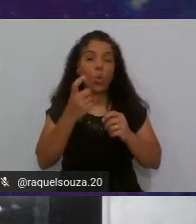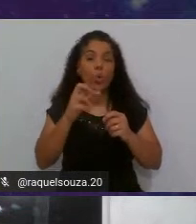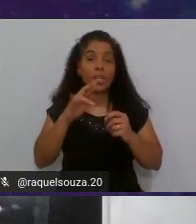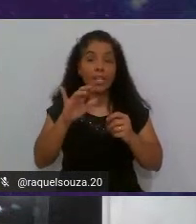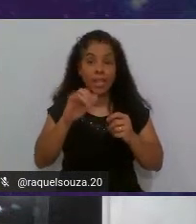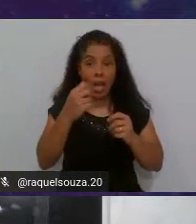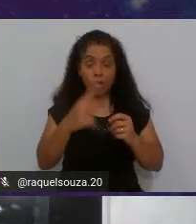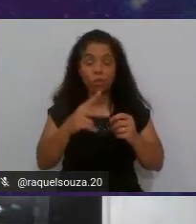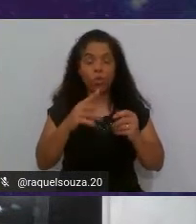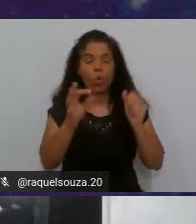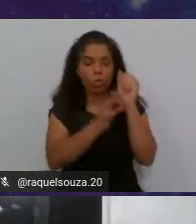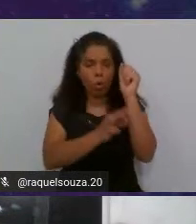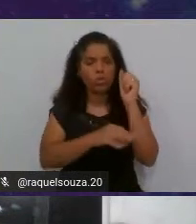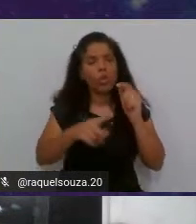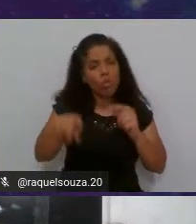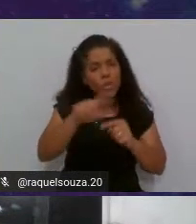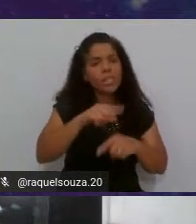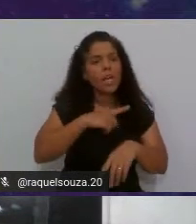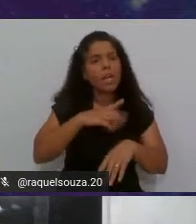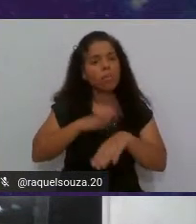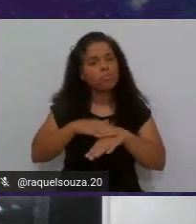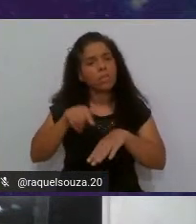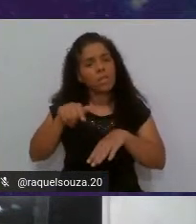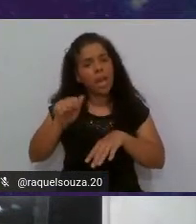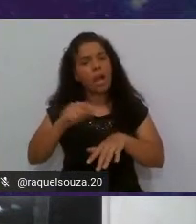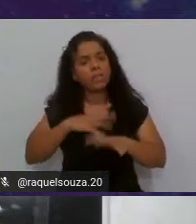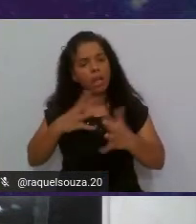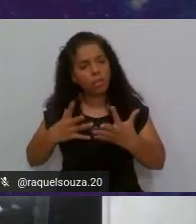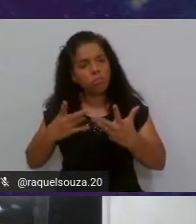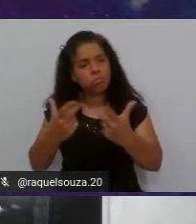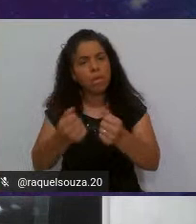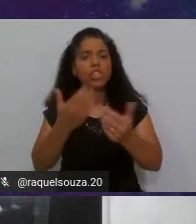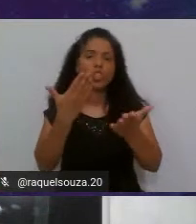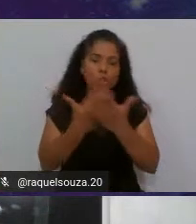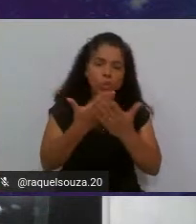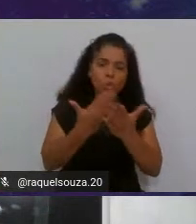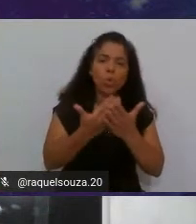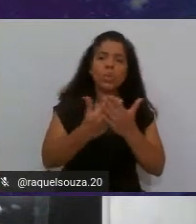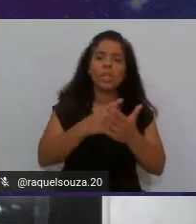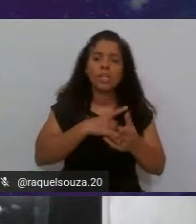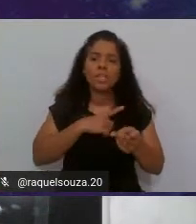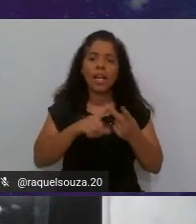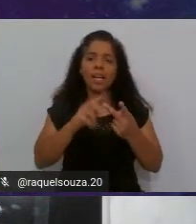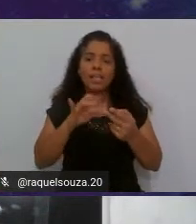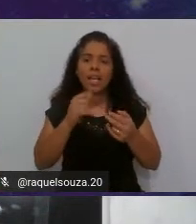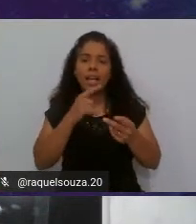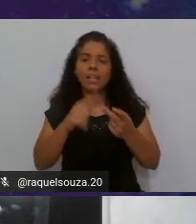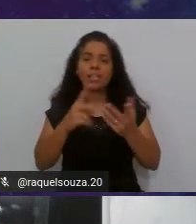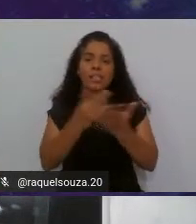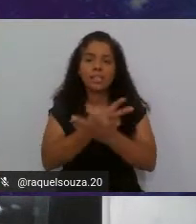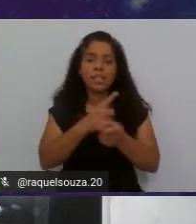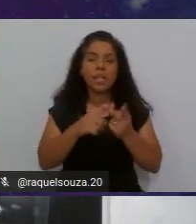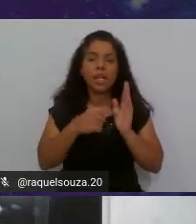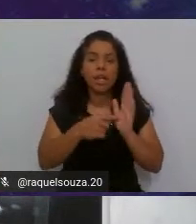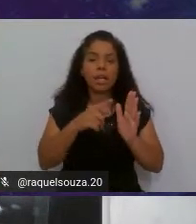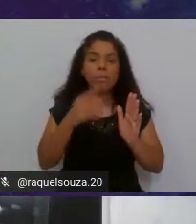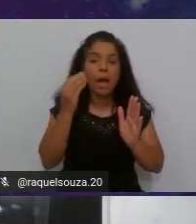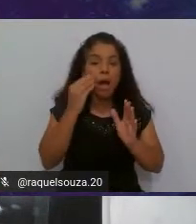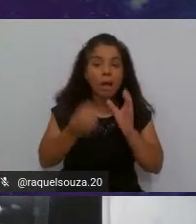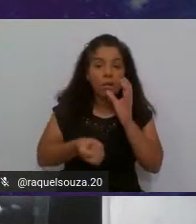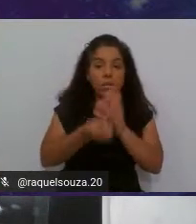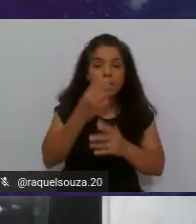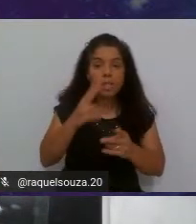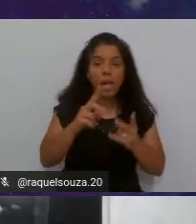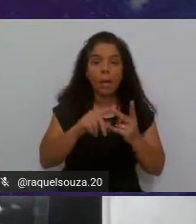o QA, a gente tem habilidade, a gente estuda, tem técnicas para criar cenários de teste, de teste, né? Então,